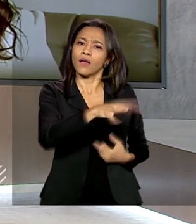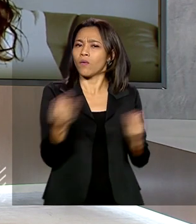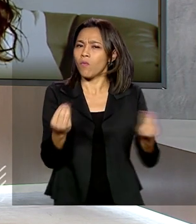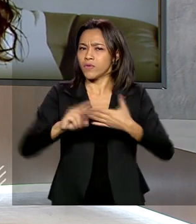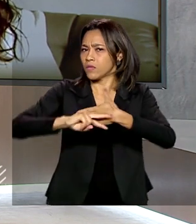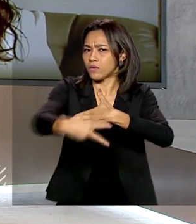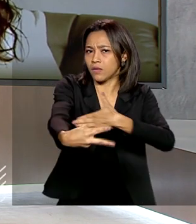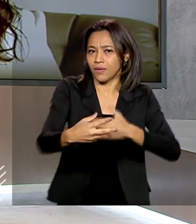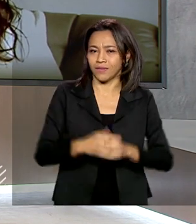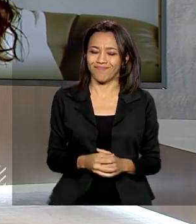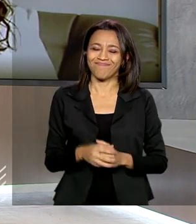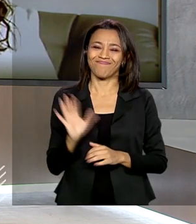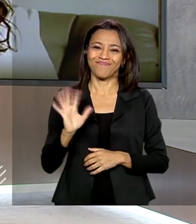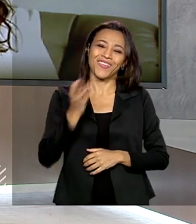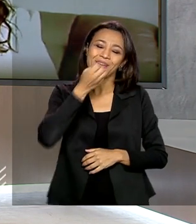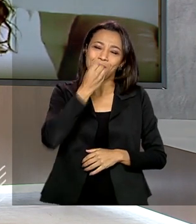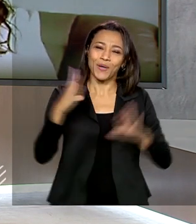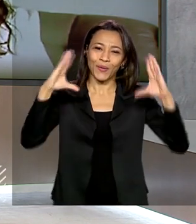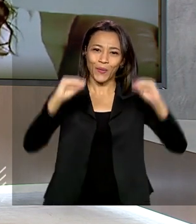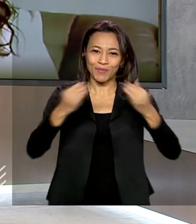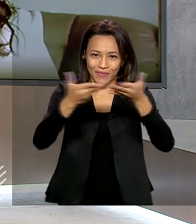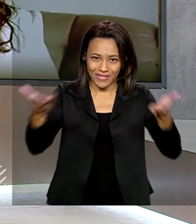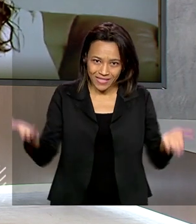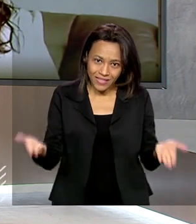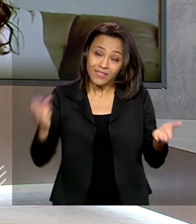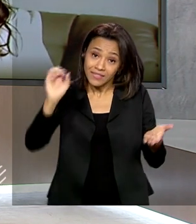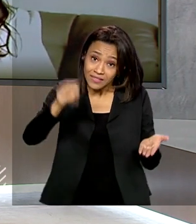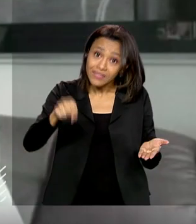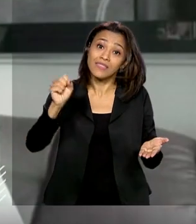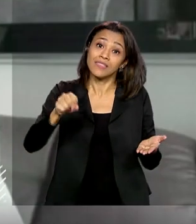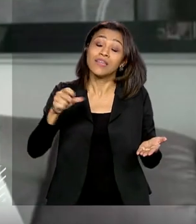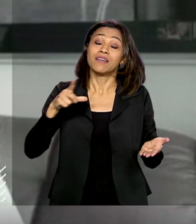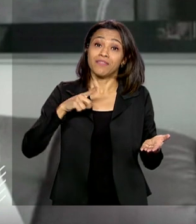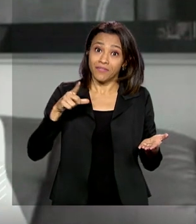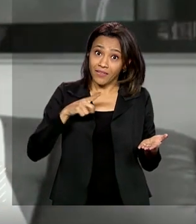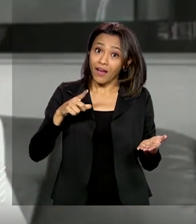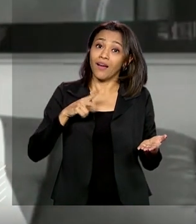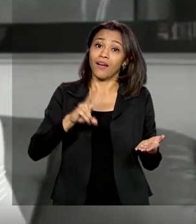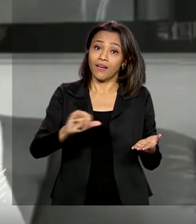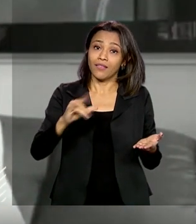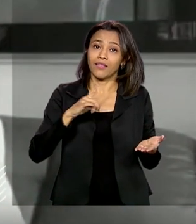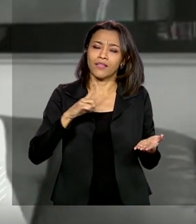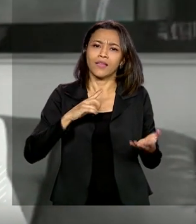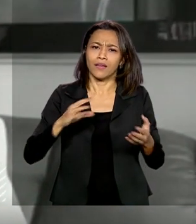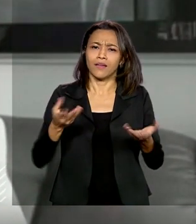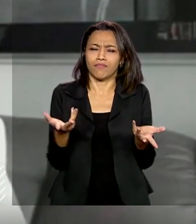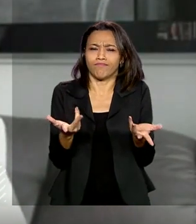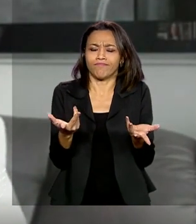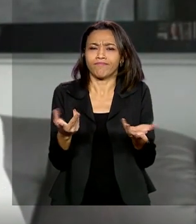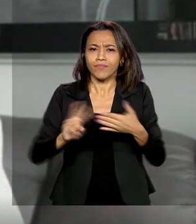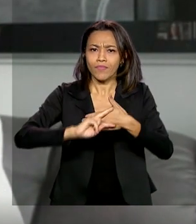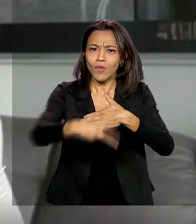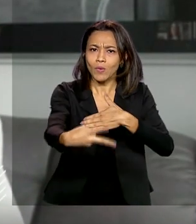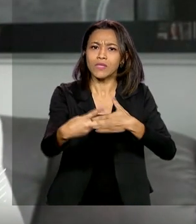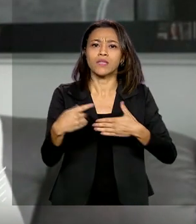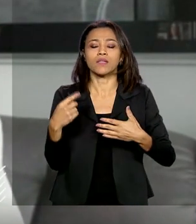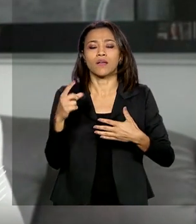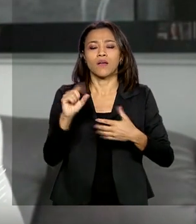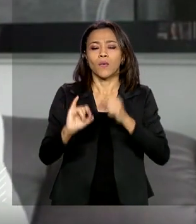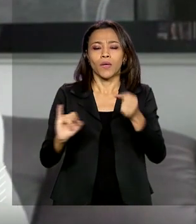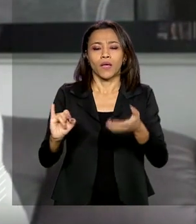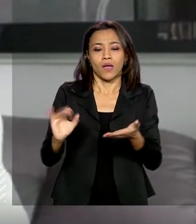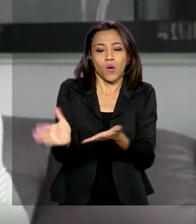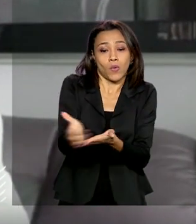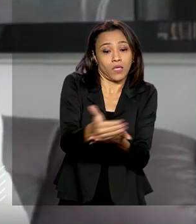Pois é, Paulo, boa noite a você, boa noite a todos novamente. Bom, vai incidir sobre a receita dessas operações com bens e serviços e vai ser uma contribuição.